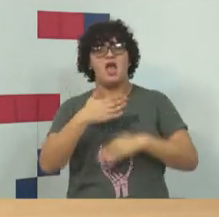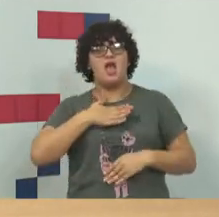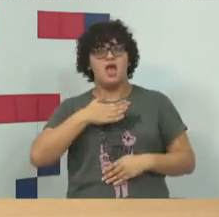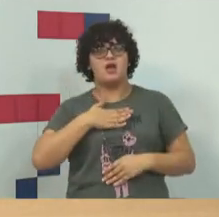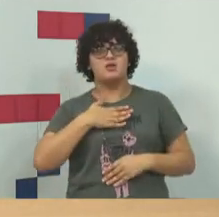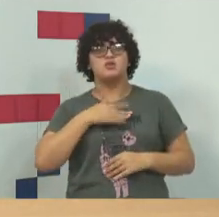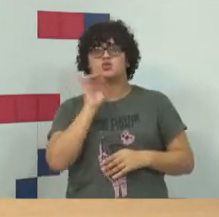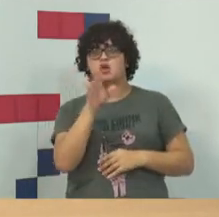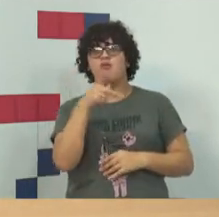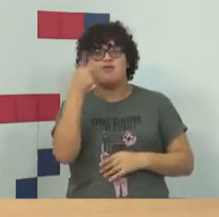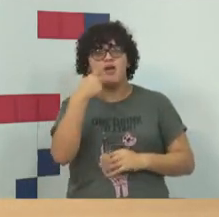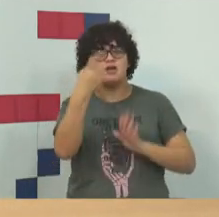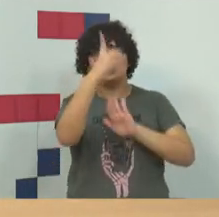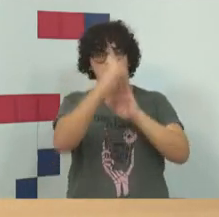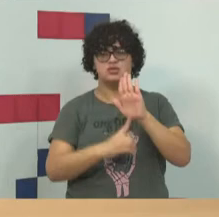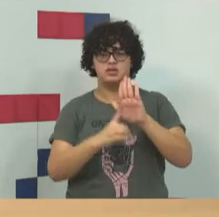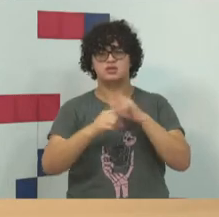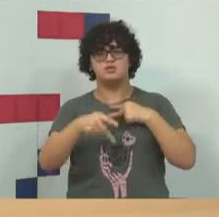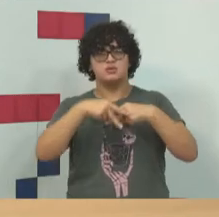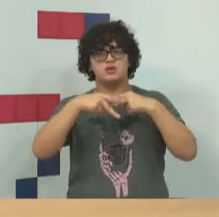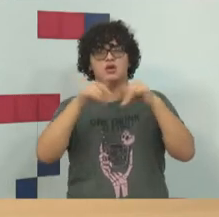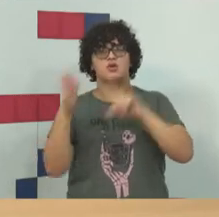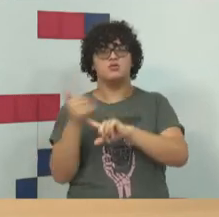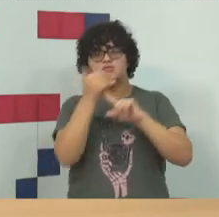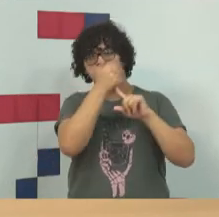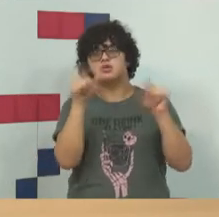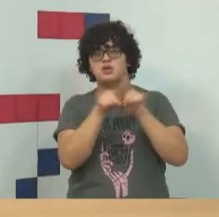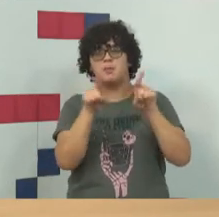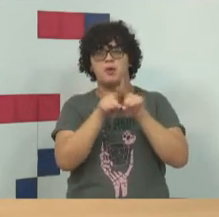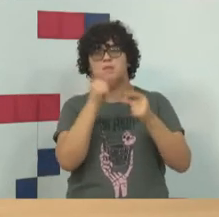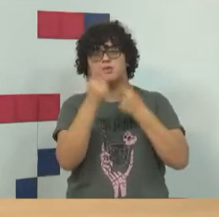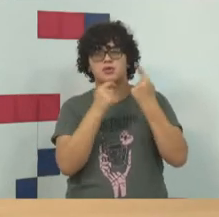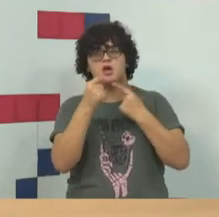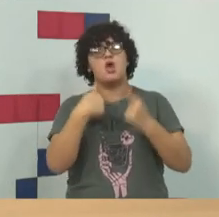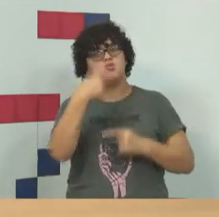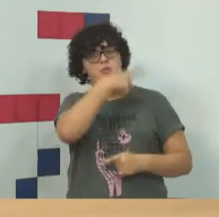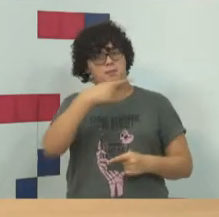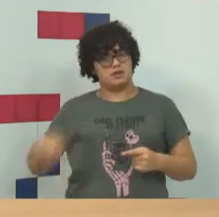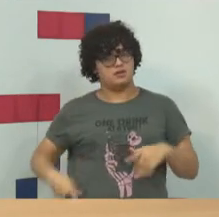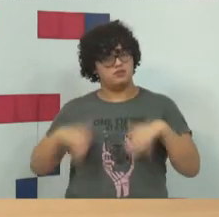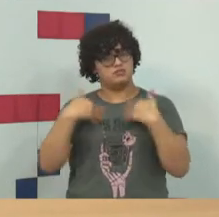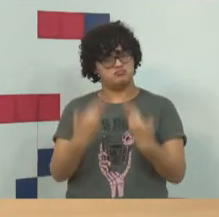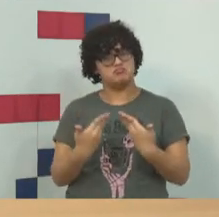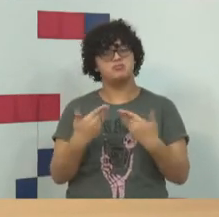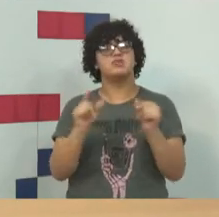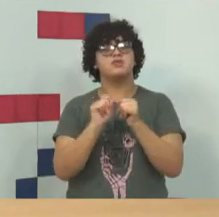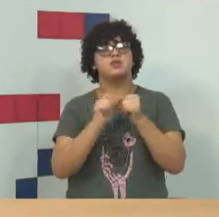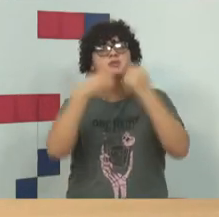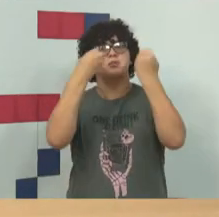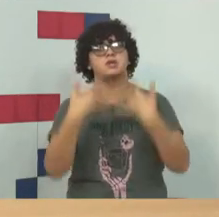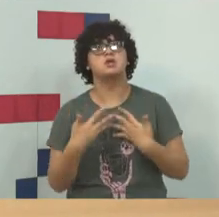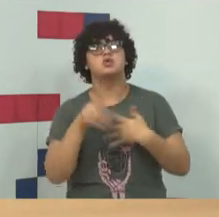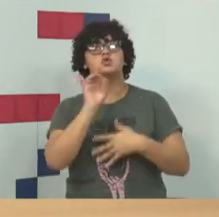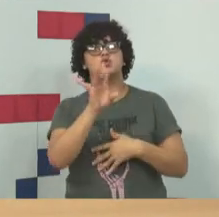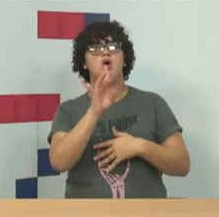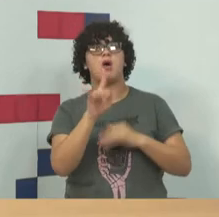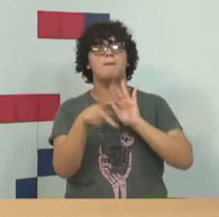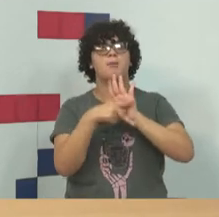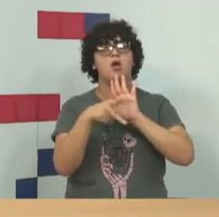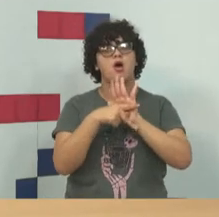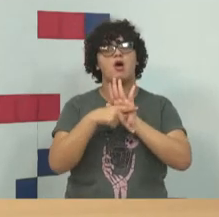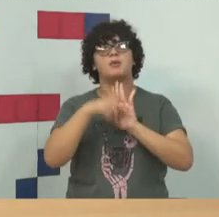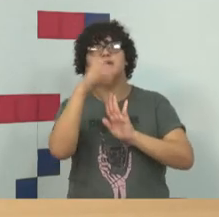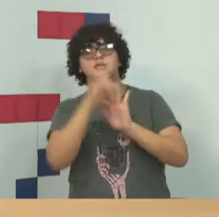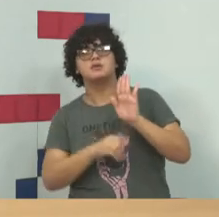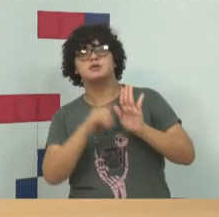só falo de direito penal informático, falo um pouco de direito digital, porque sou presidente de uma comissão, mas falo basicamente só de direito penal informático, PC